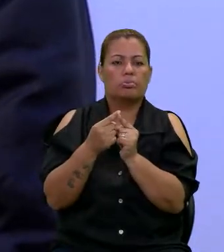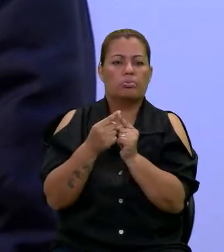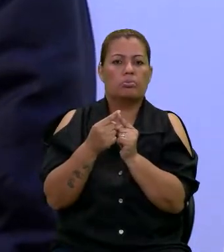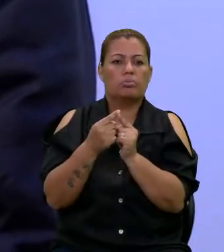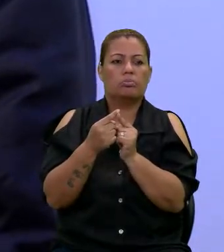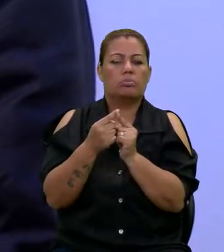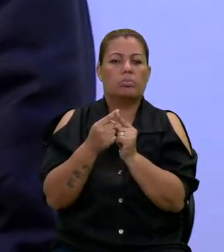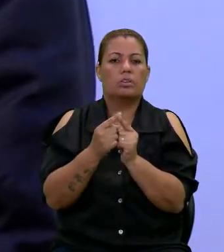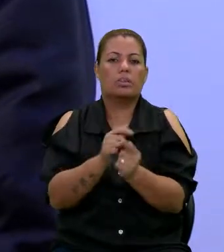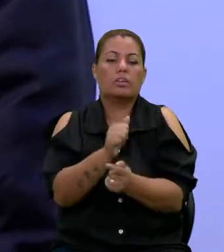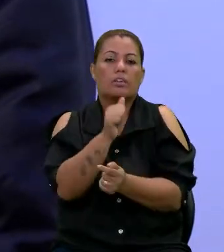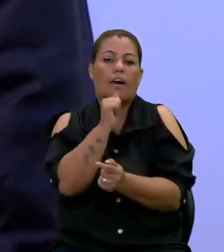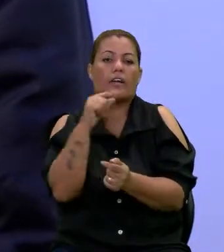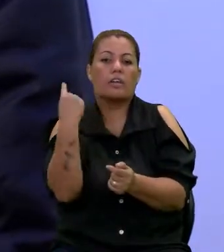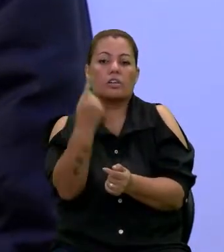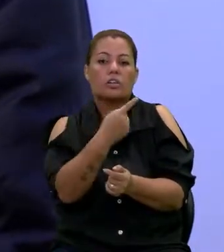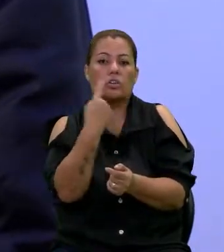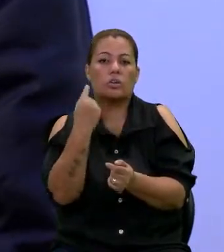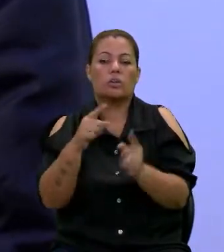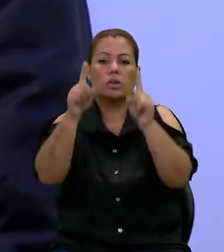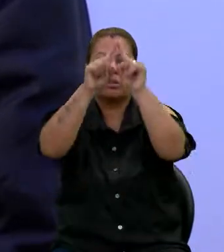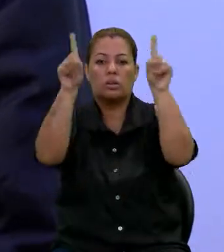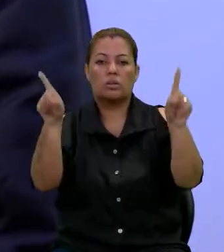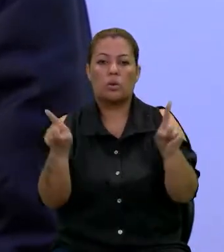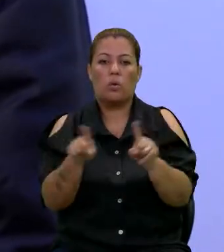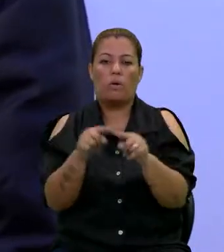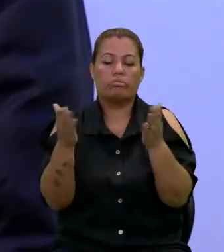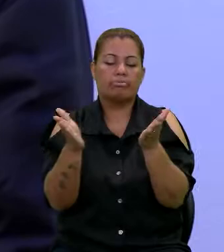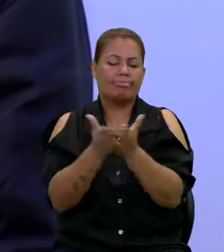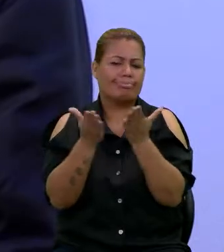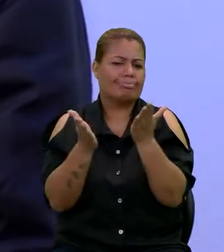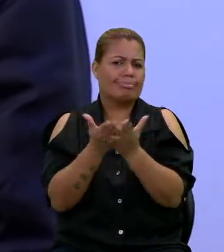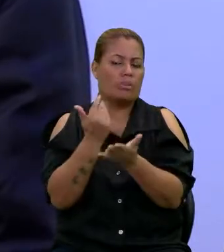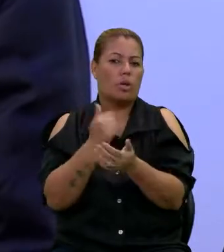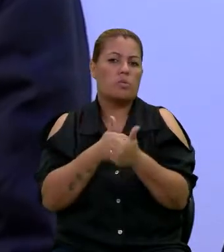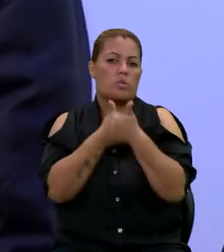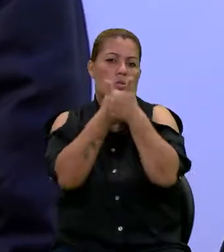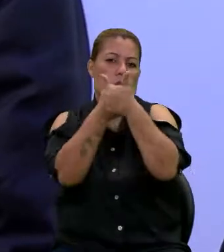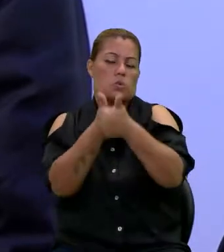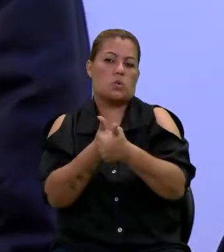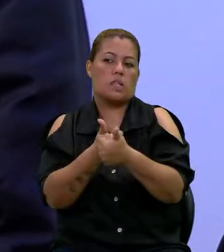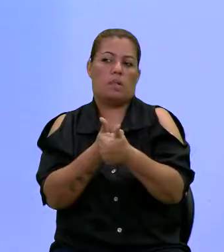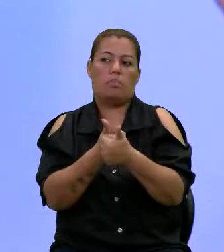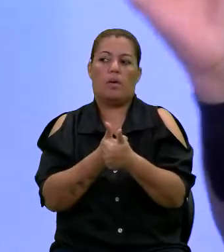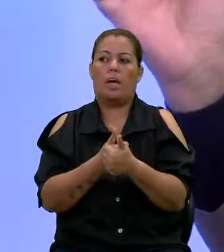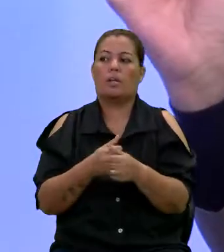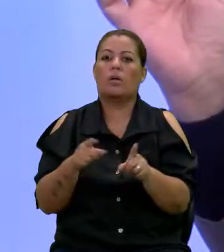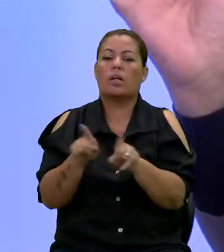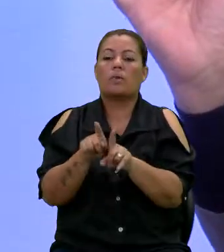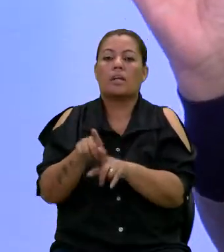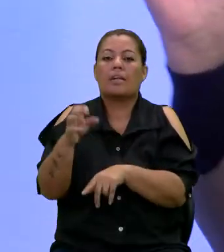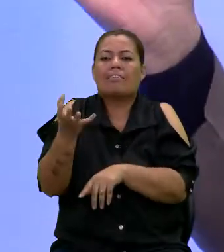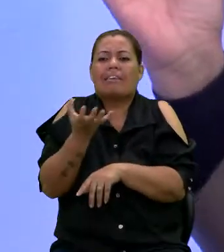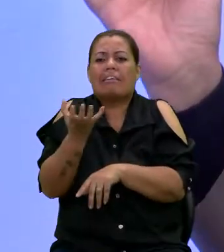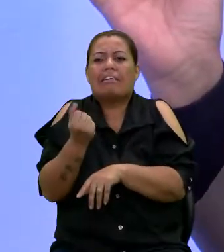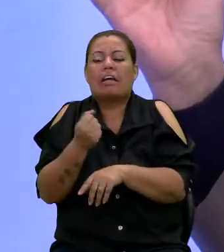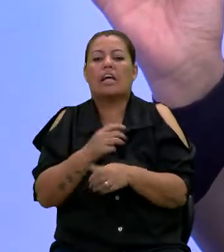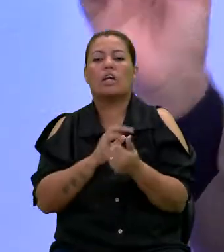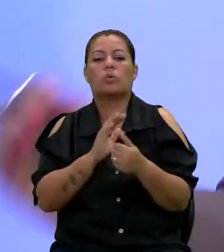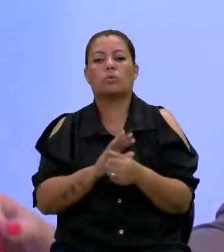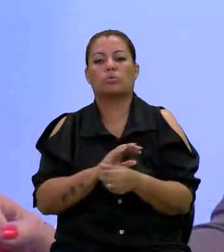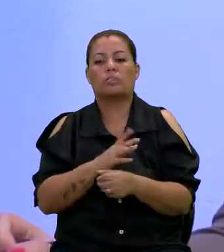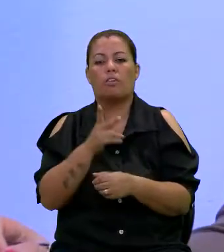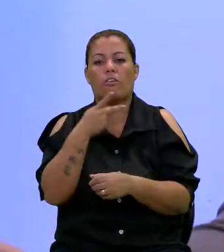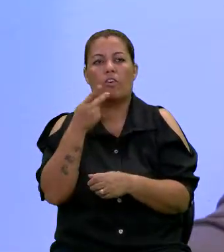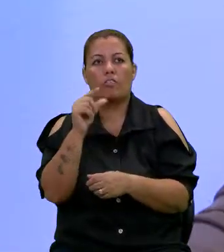porque ainda somos, sim, um quadro de vulnerabilidade, o segmento de pessoas com deficiência. o Clemente também está aqui querendo contribuir.